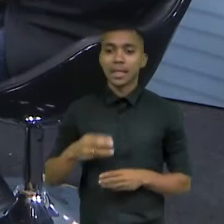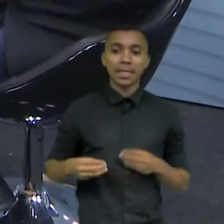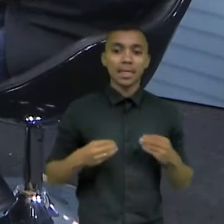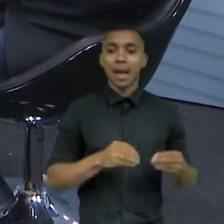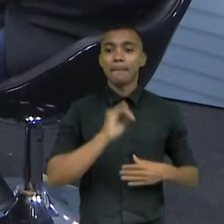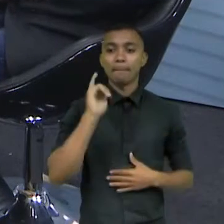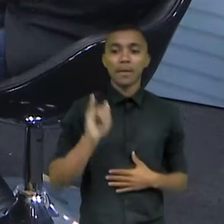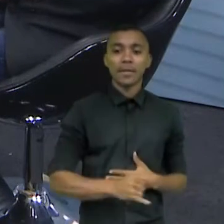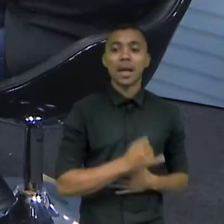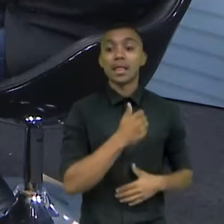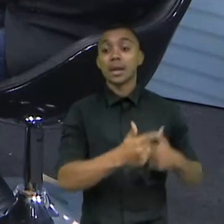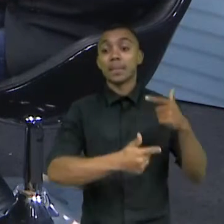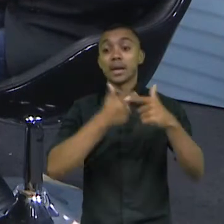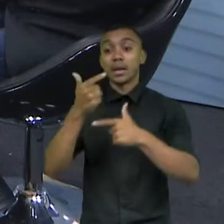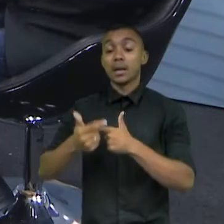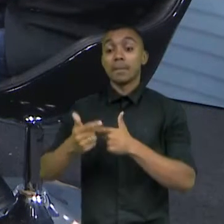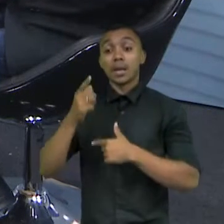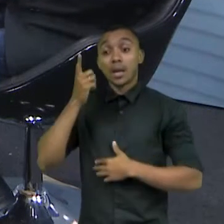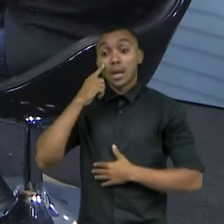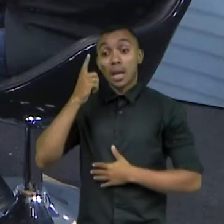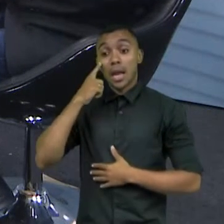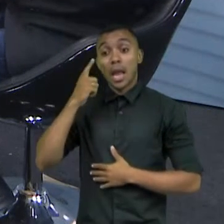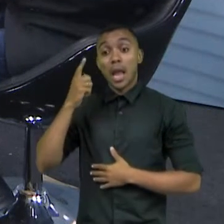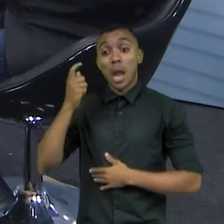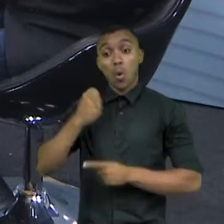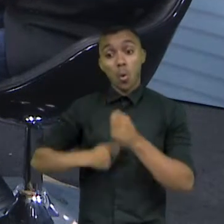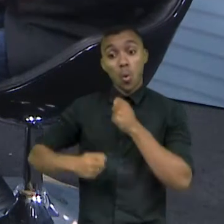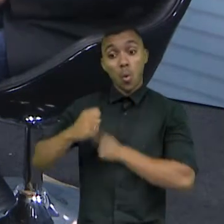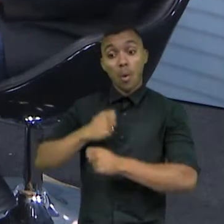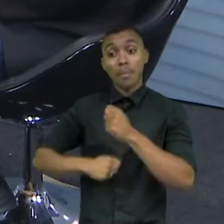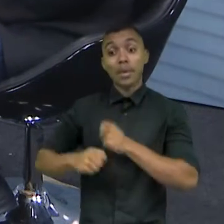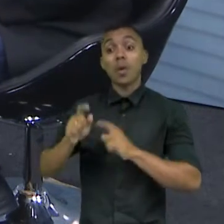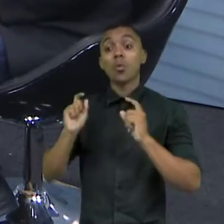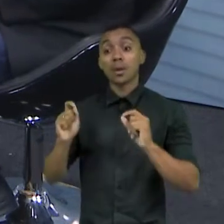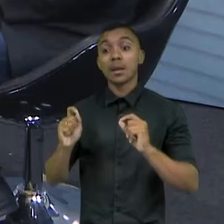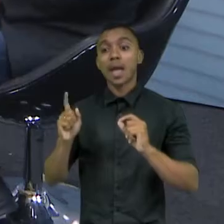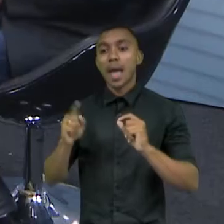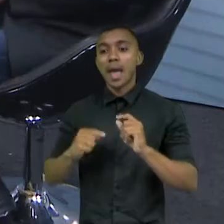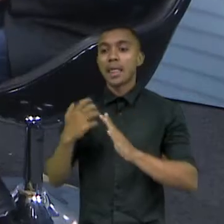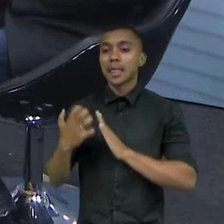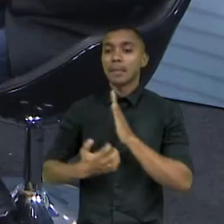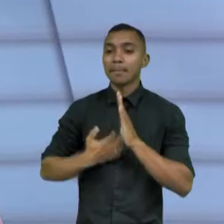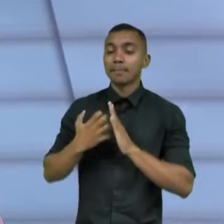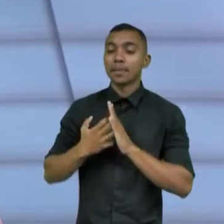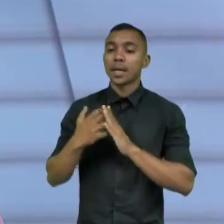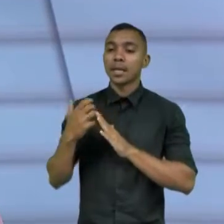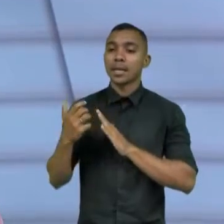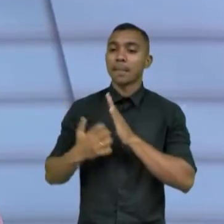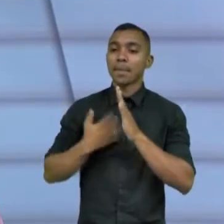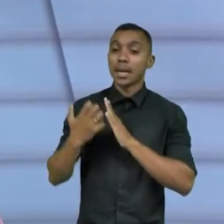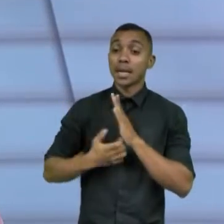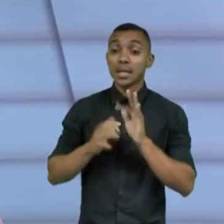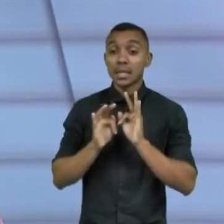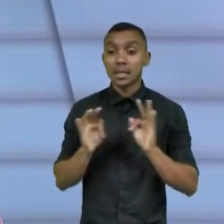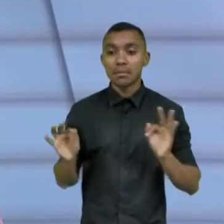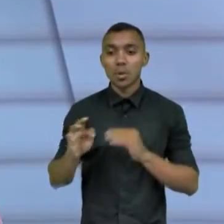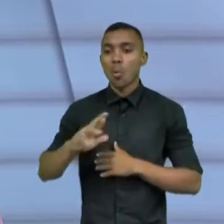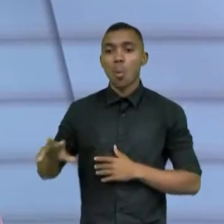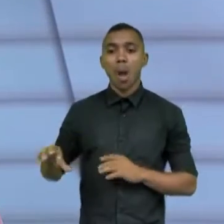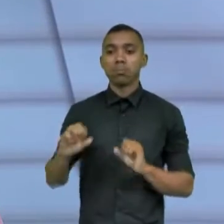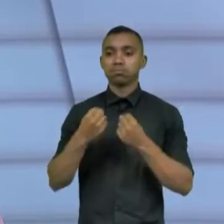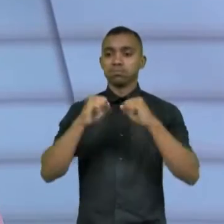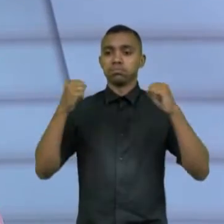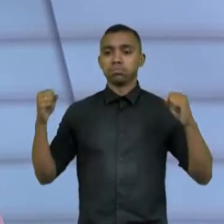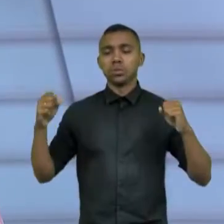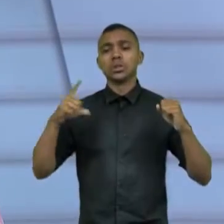de trabalho. Quem movimenta a nossa economia, em grande parte, são os pequenos e médios negócios, né? Não são as grandes corporações. A gente tem esses